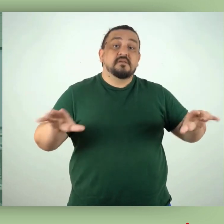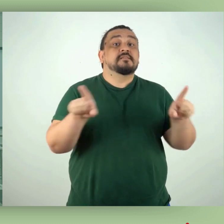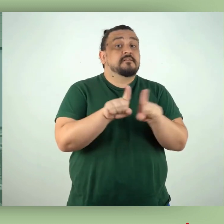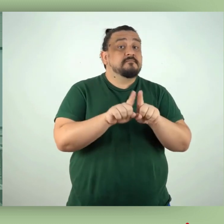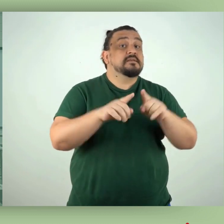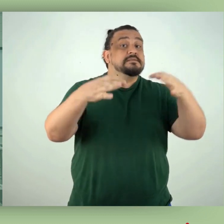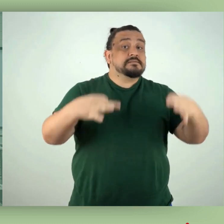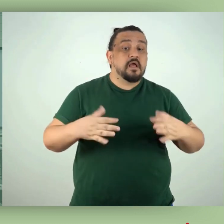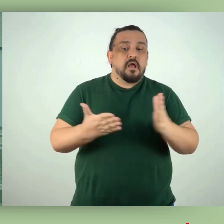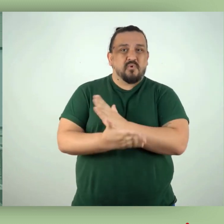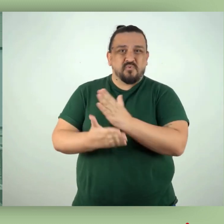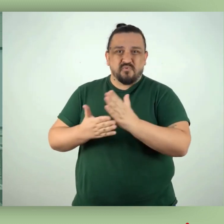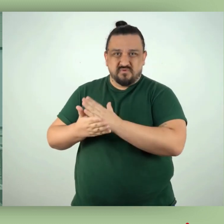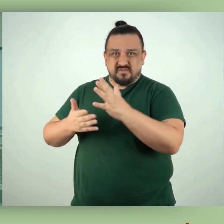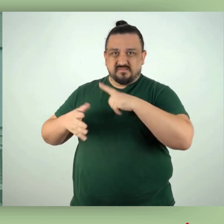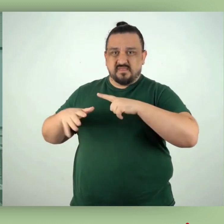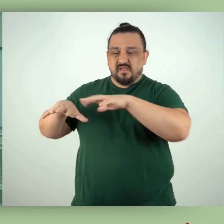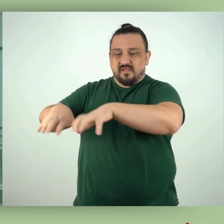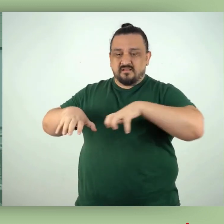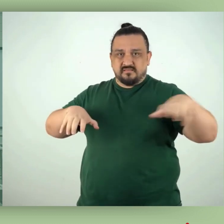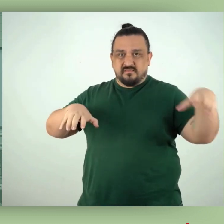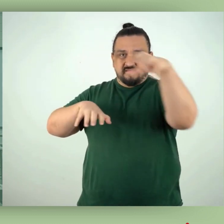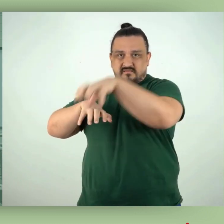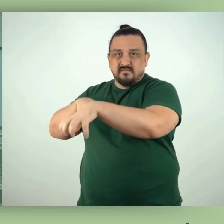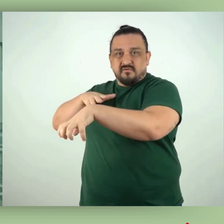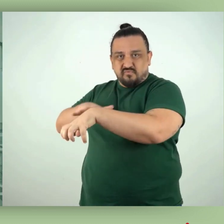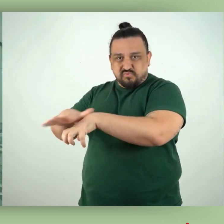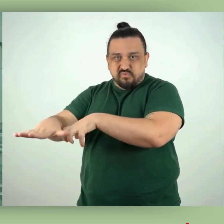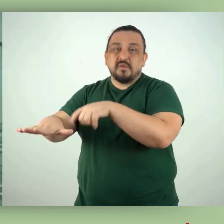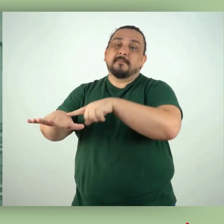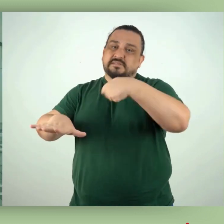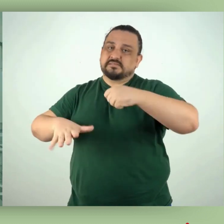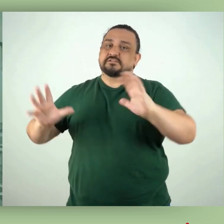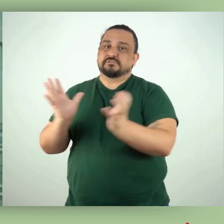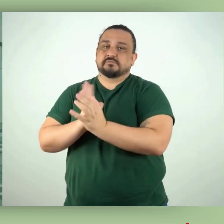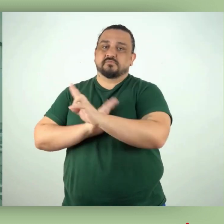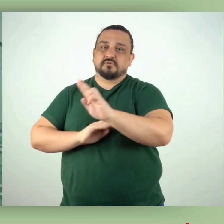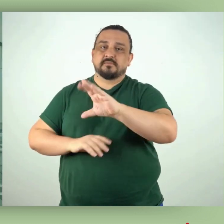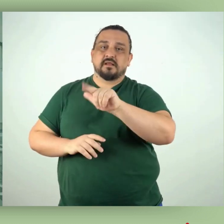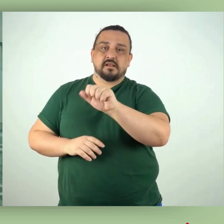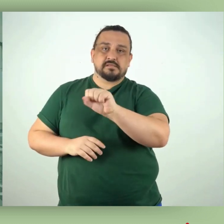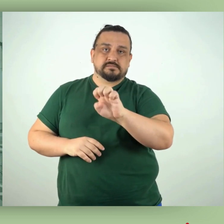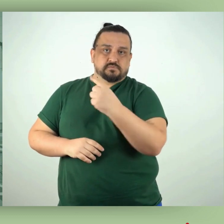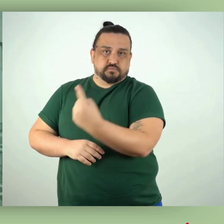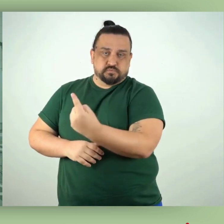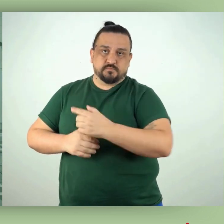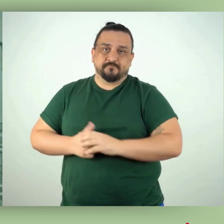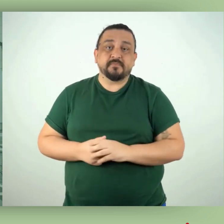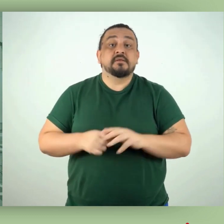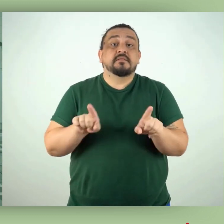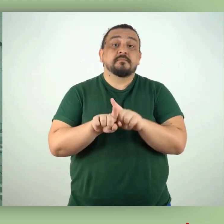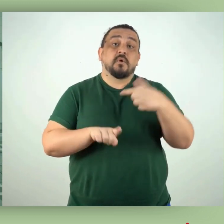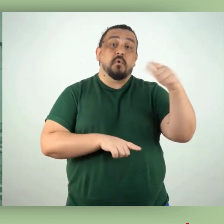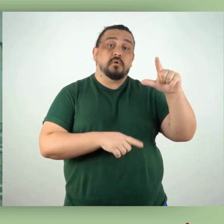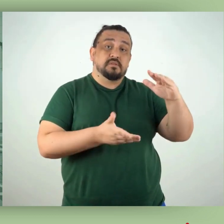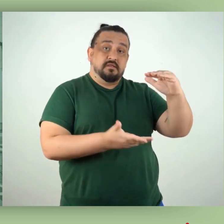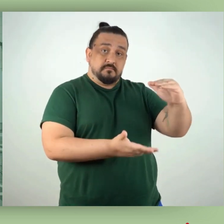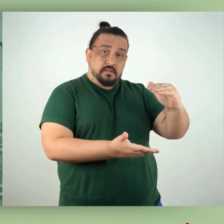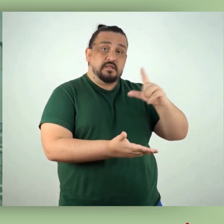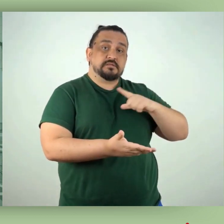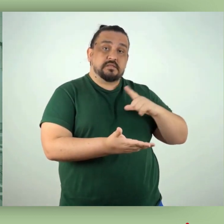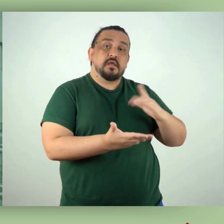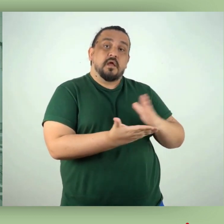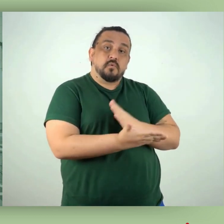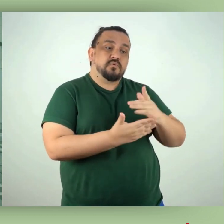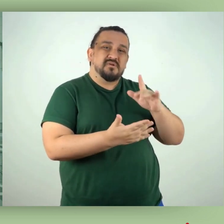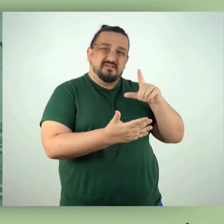dispostos em aterros de resíduos perigosos classe 1. As embalagens primárias vazias de medicamentos, ou seja, as